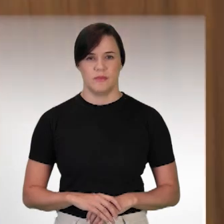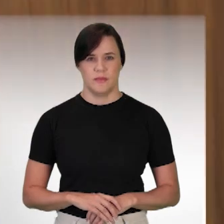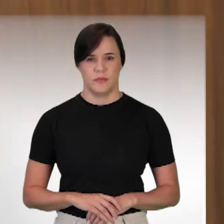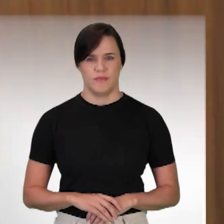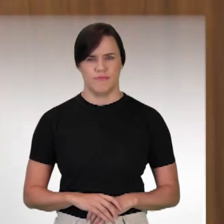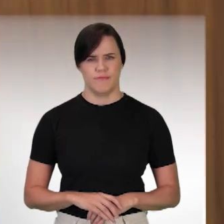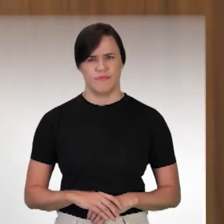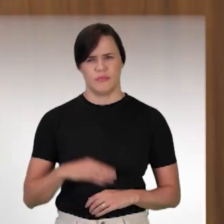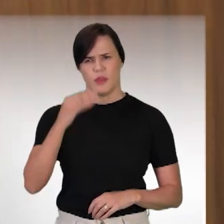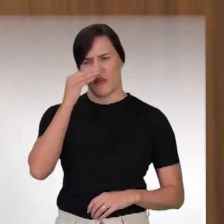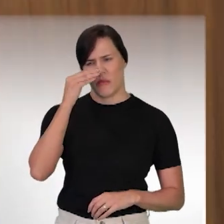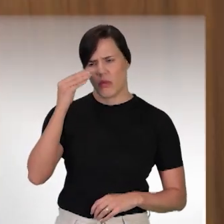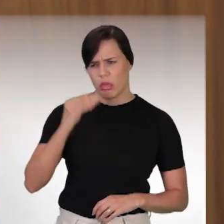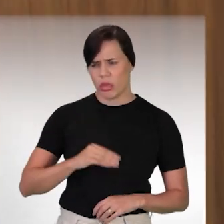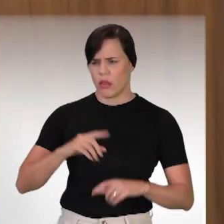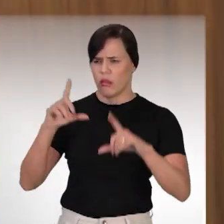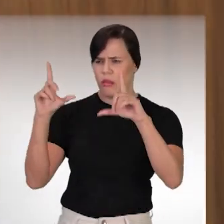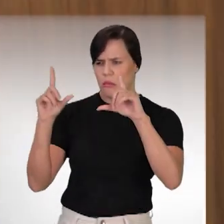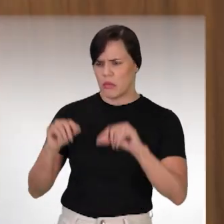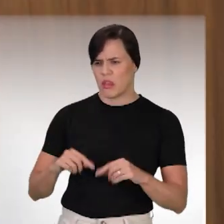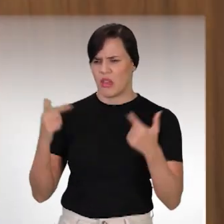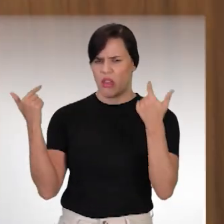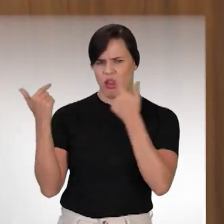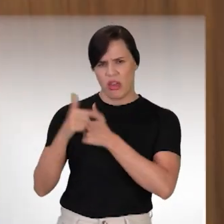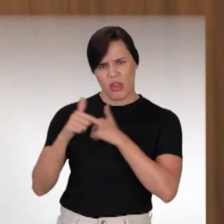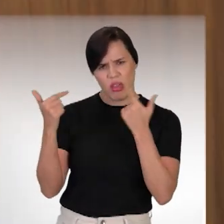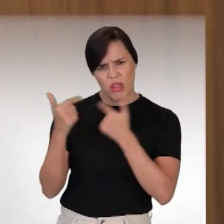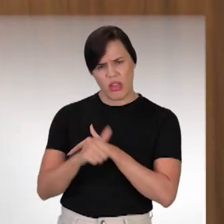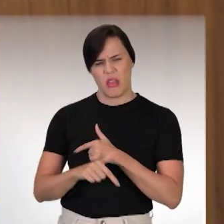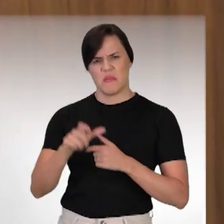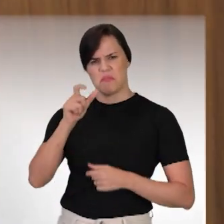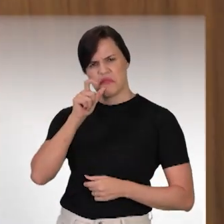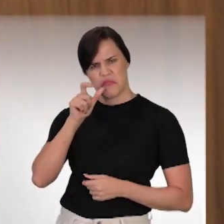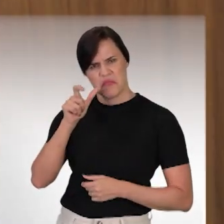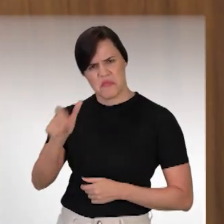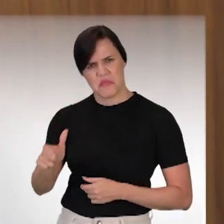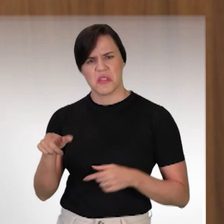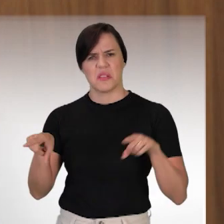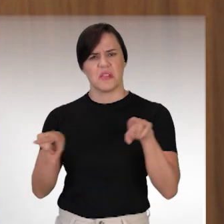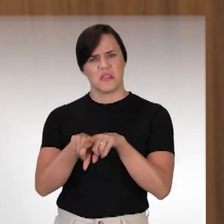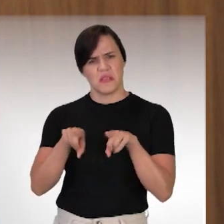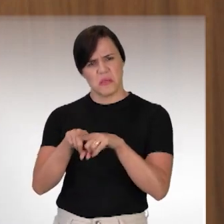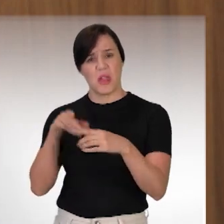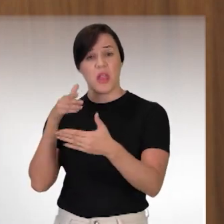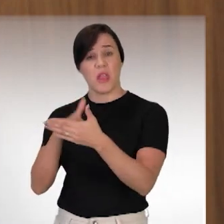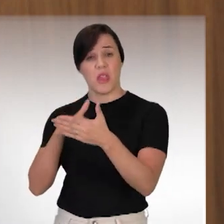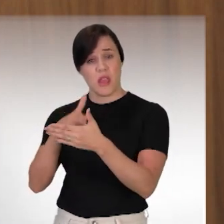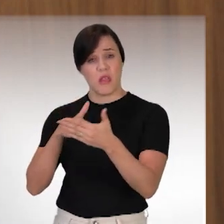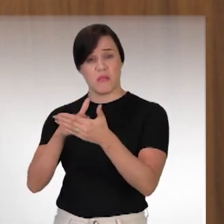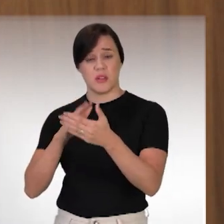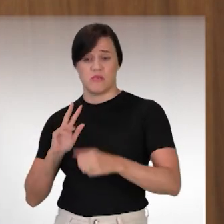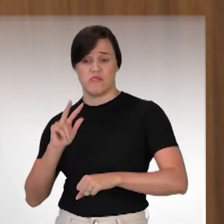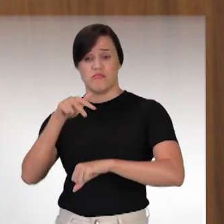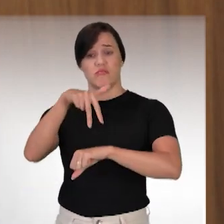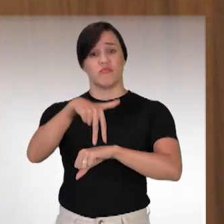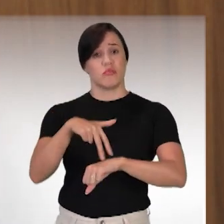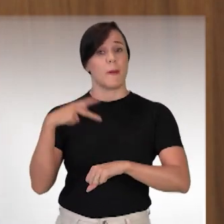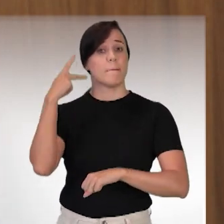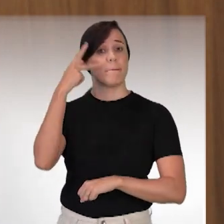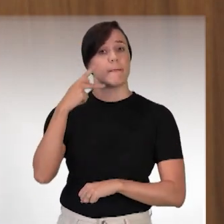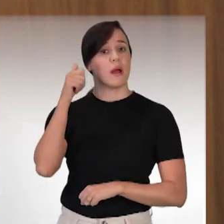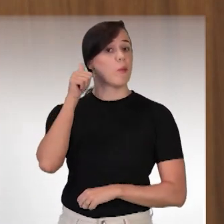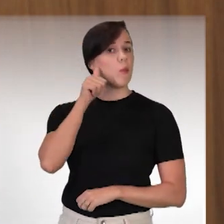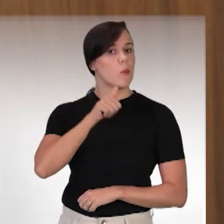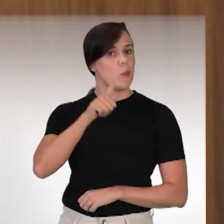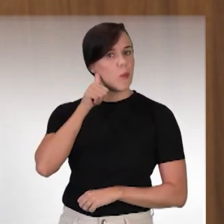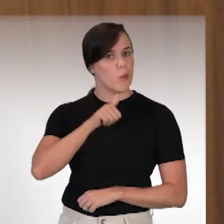Desmerecer, diminuir, ridicularizar, ofender e até mesmo impedir a fala de parlamentares